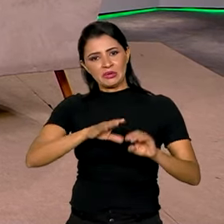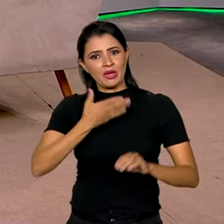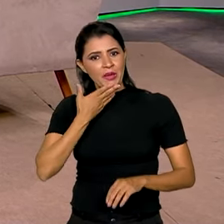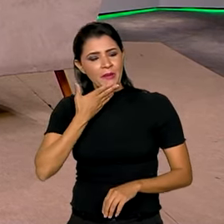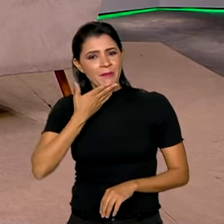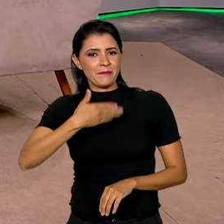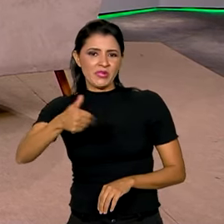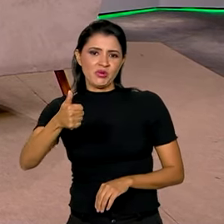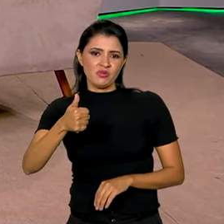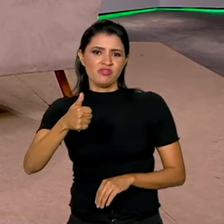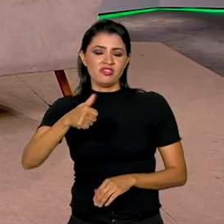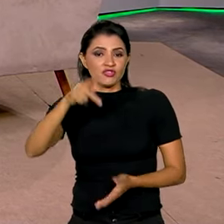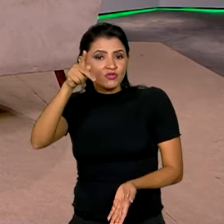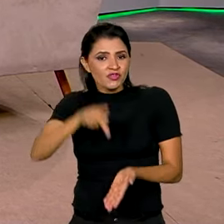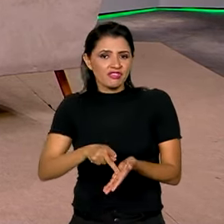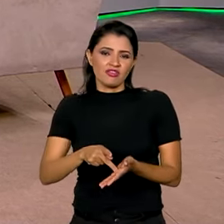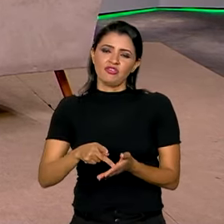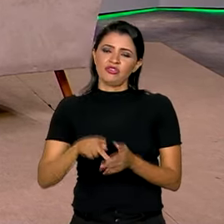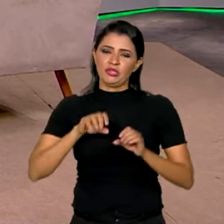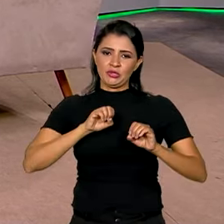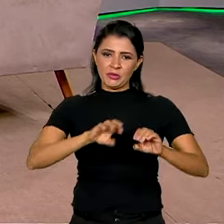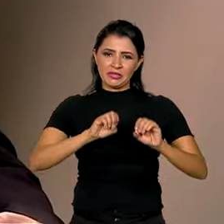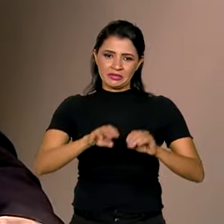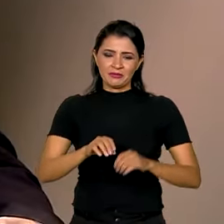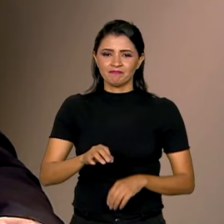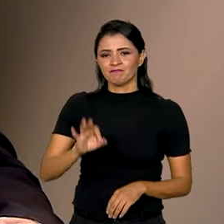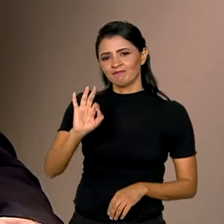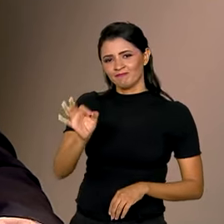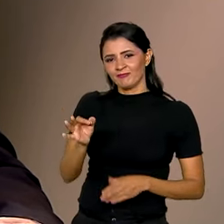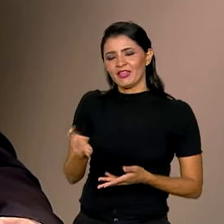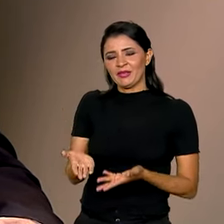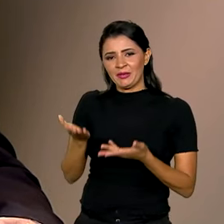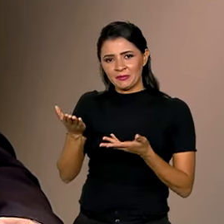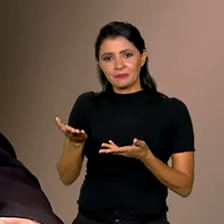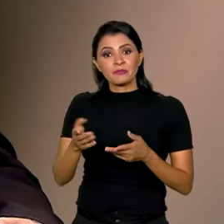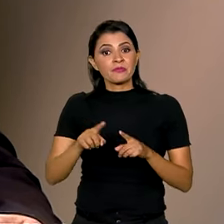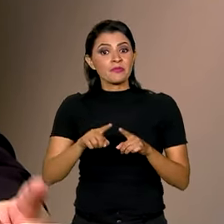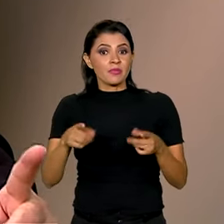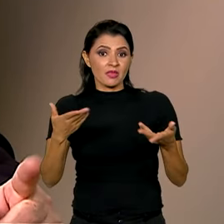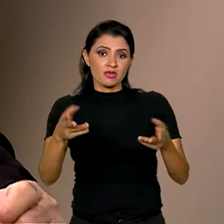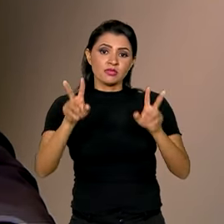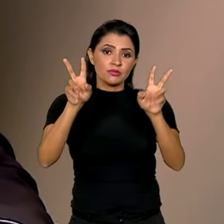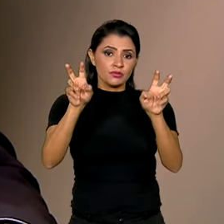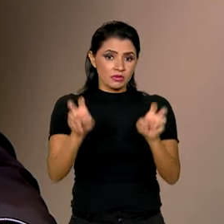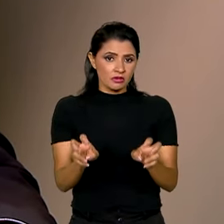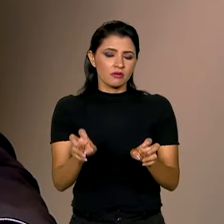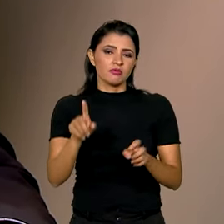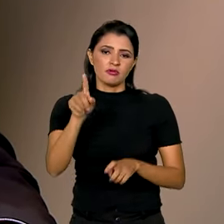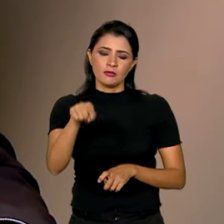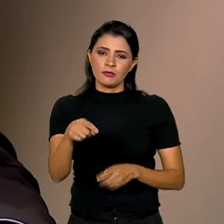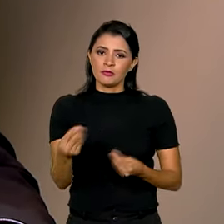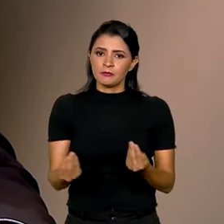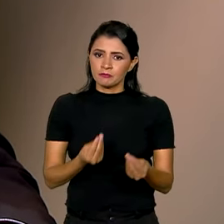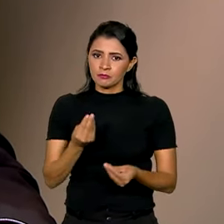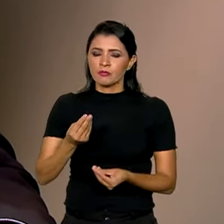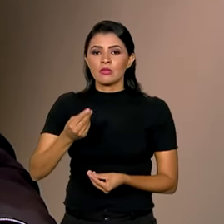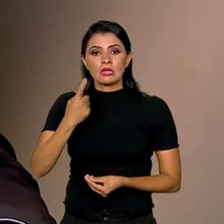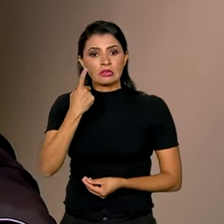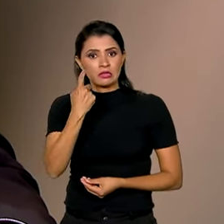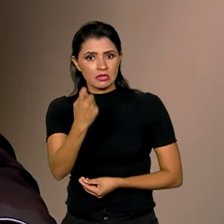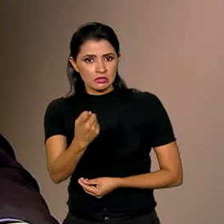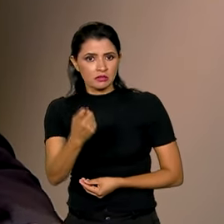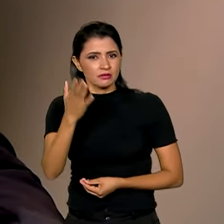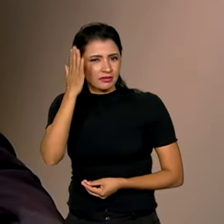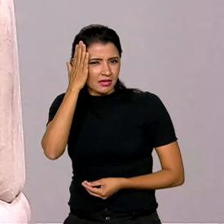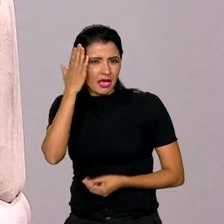sólida na educação do país. Exatamente, Roberto. E esse é um tema muito interessante,